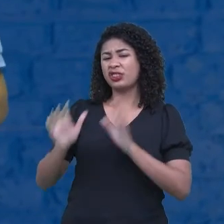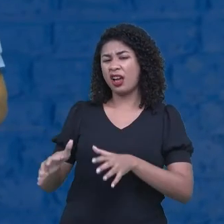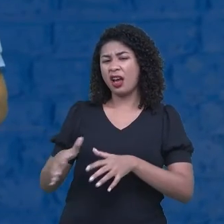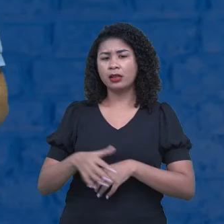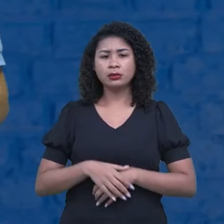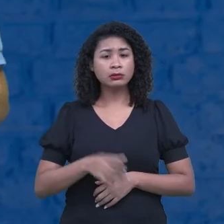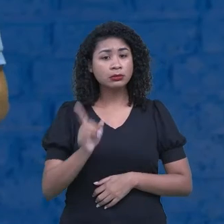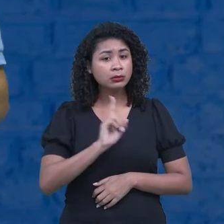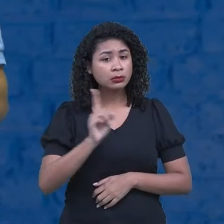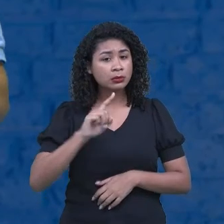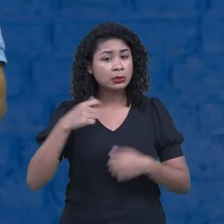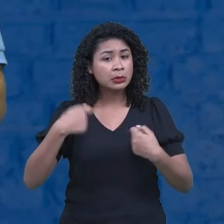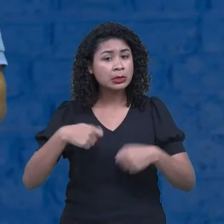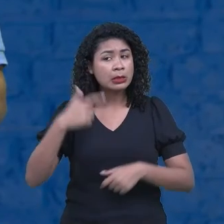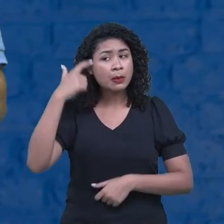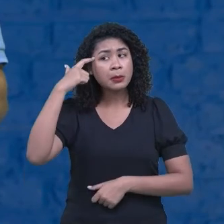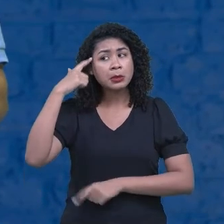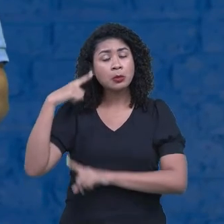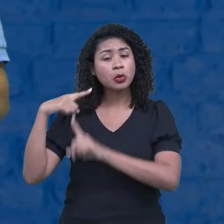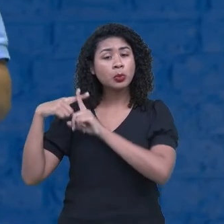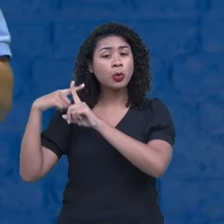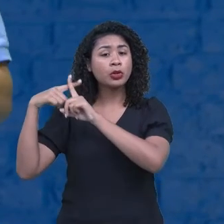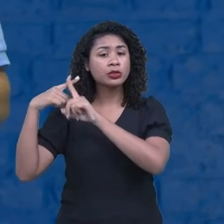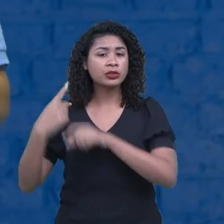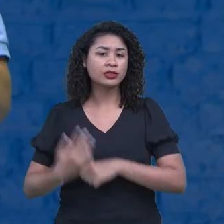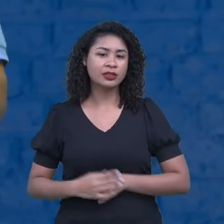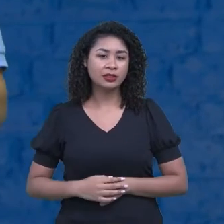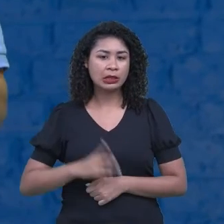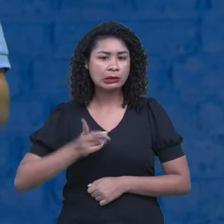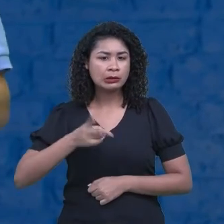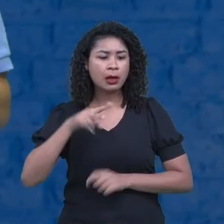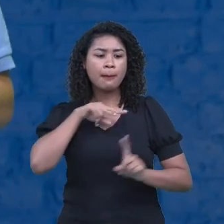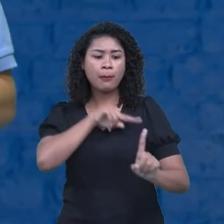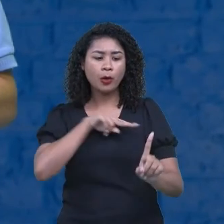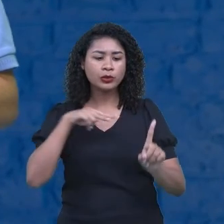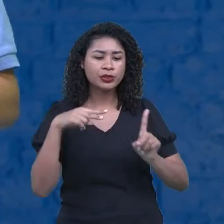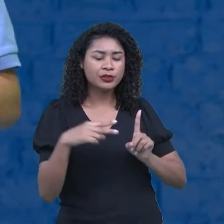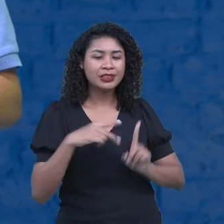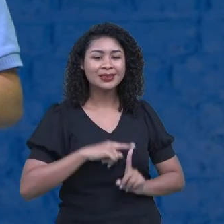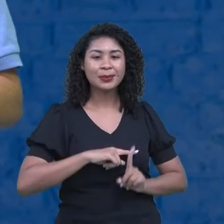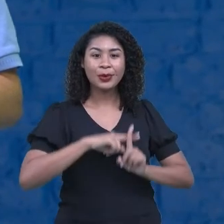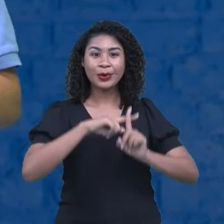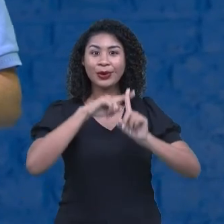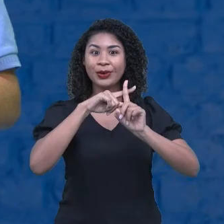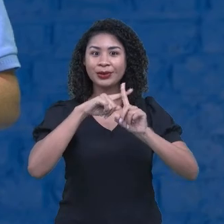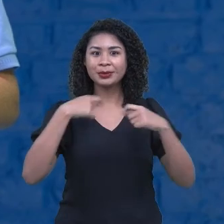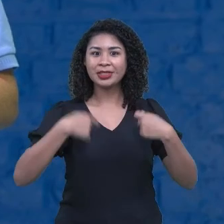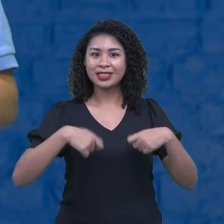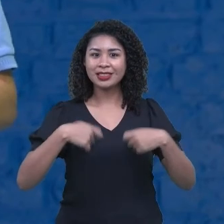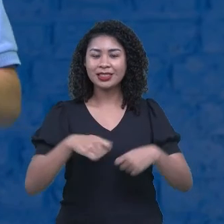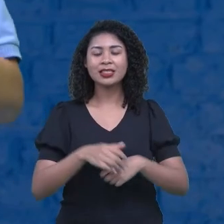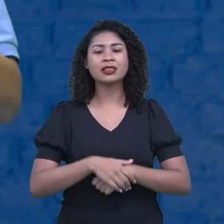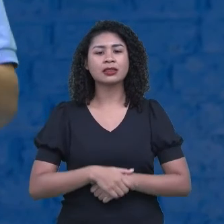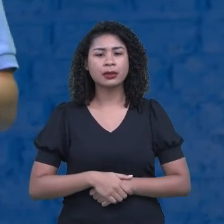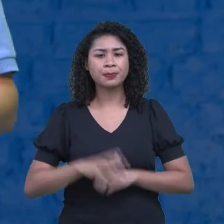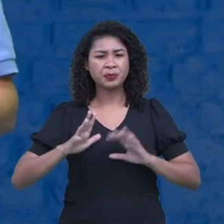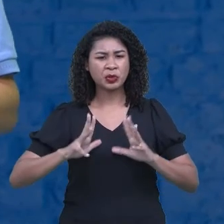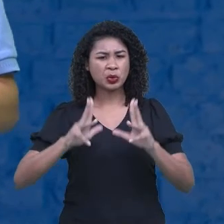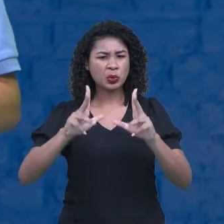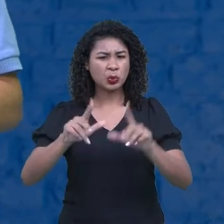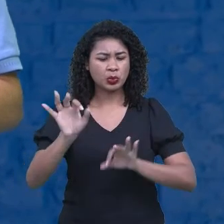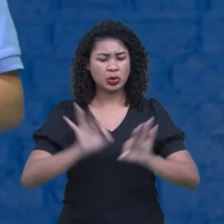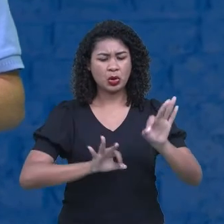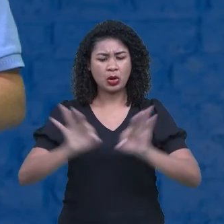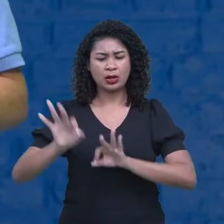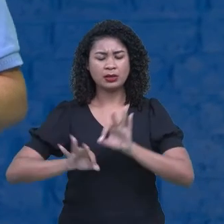boas. Eu sempre falo que nem tudo tem que ser agradável no nosso projeto de vida, no nosso